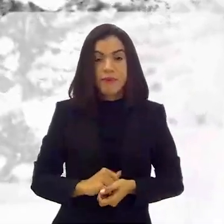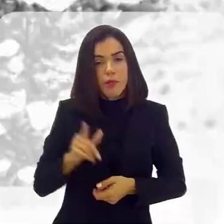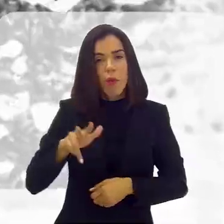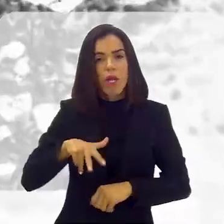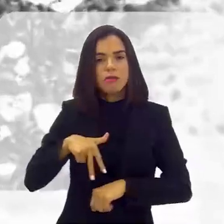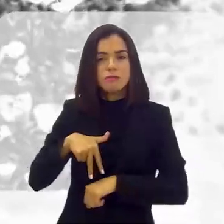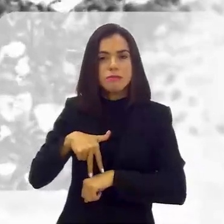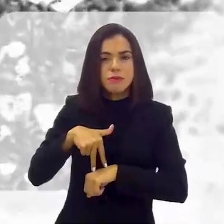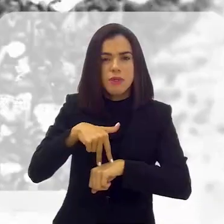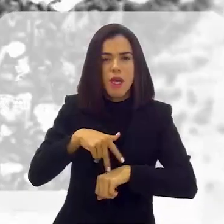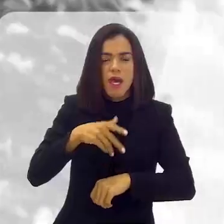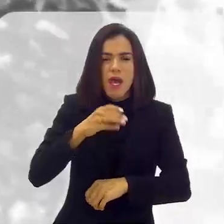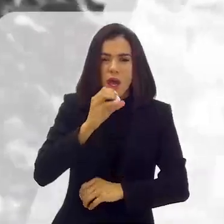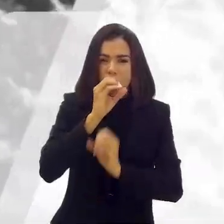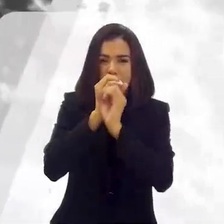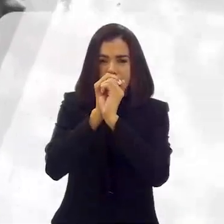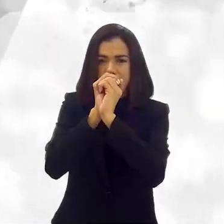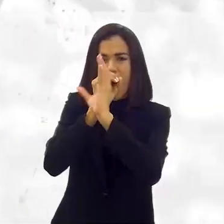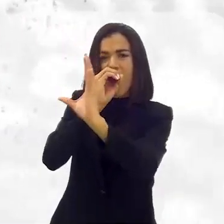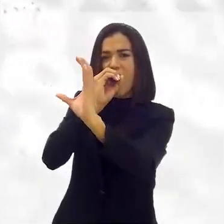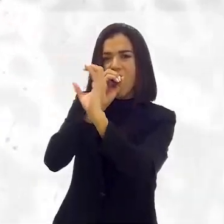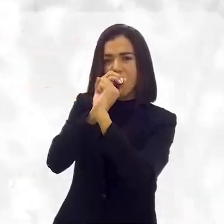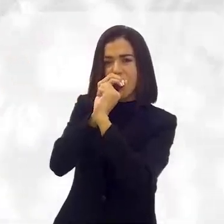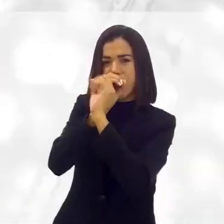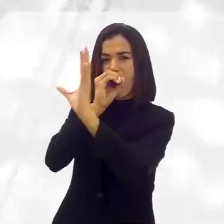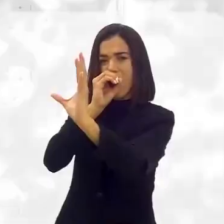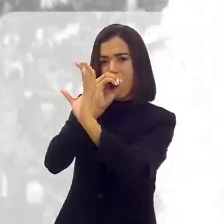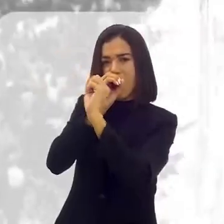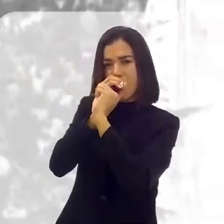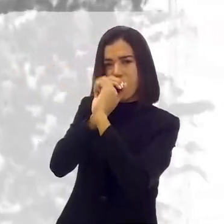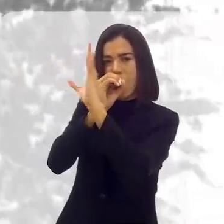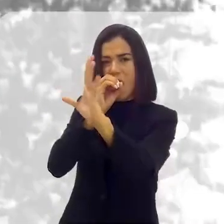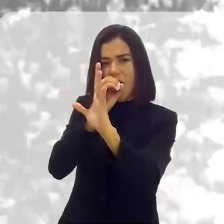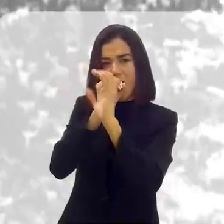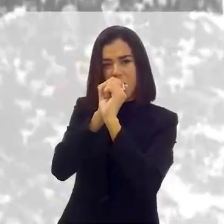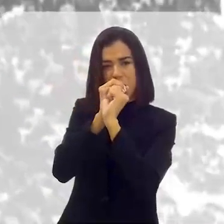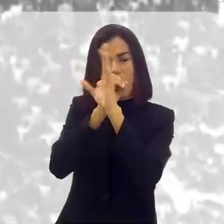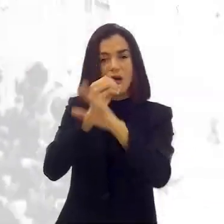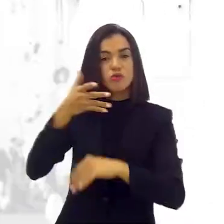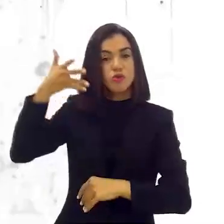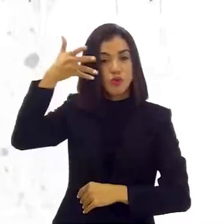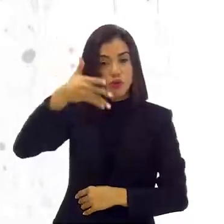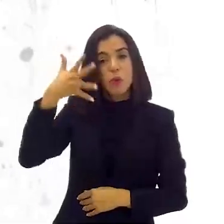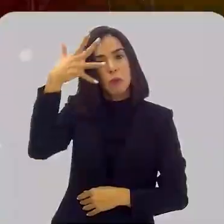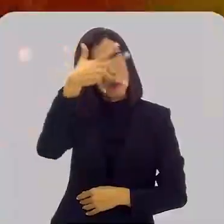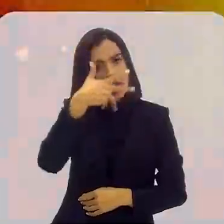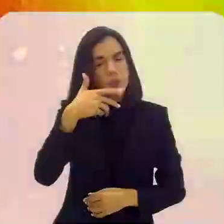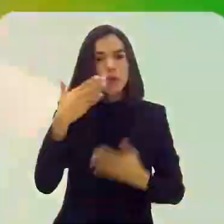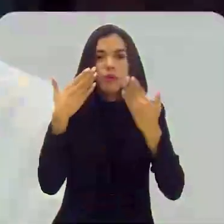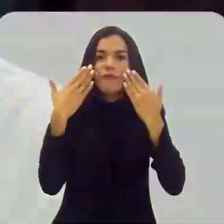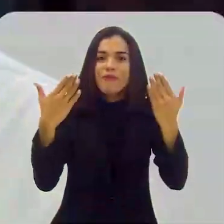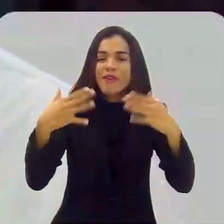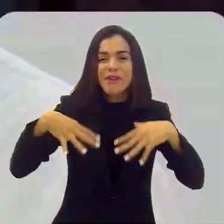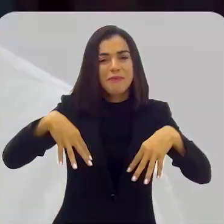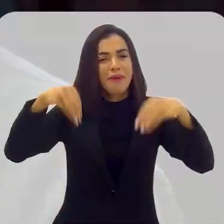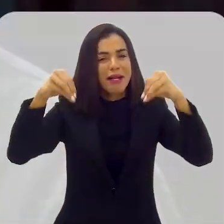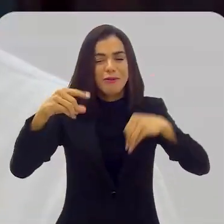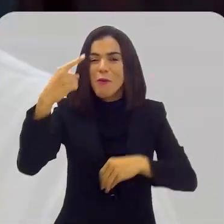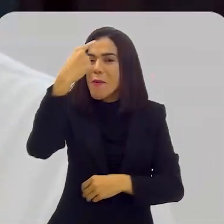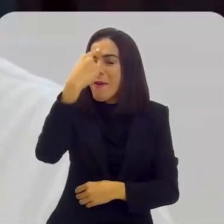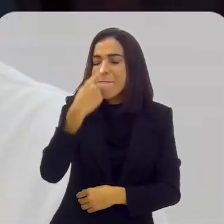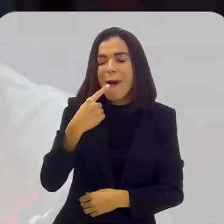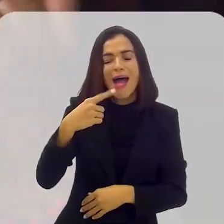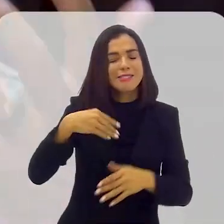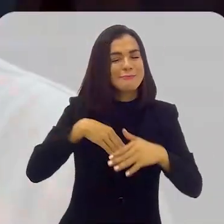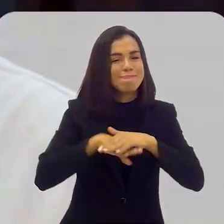Então ele subia com um megafone, com uma multidão de 100 mil pessoas e falava, fazia o discurso. Muito bonito, aqui em